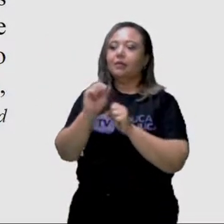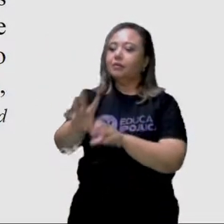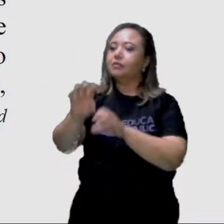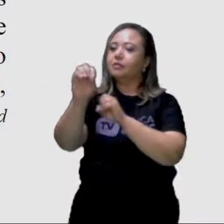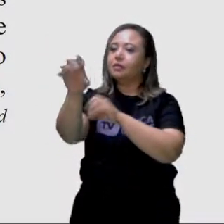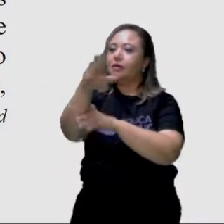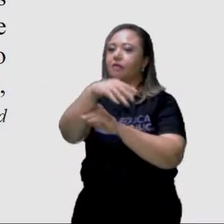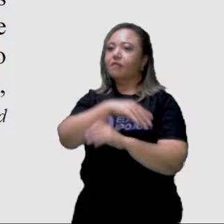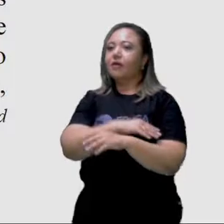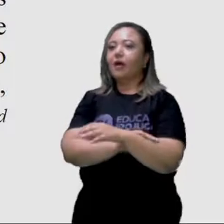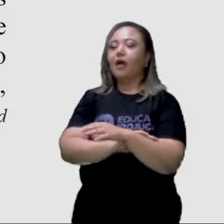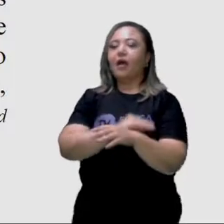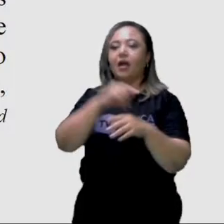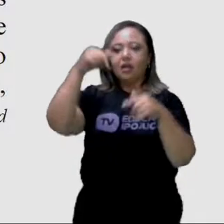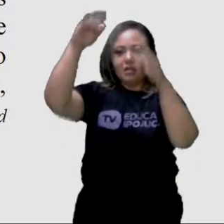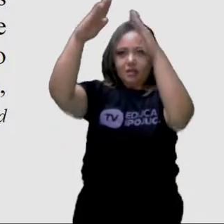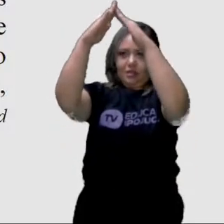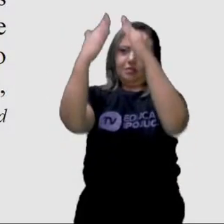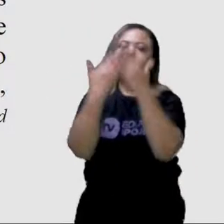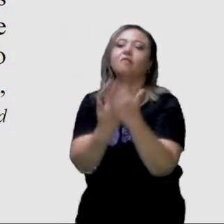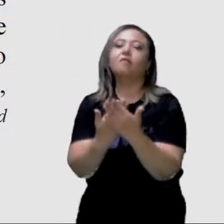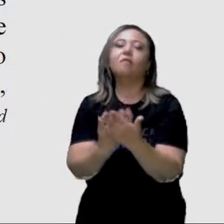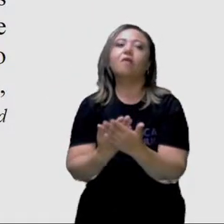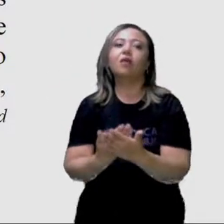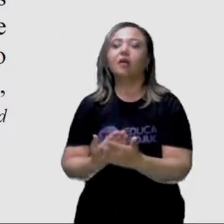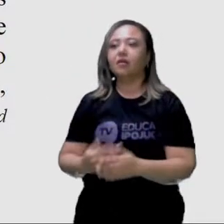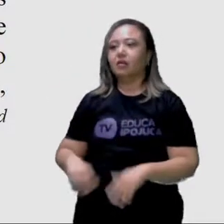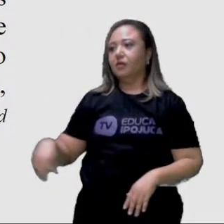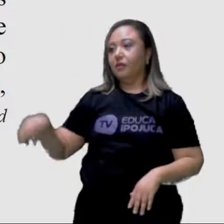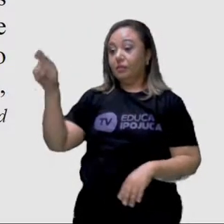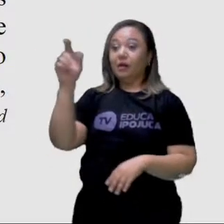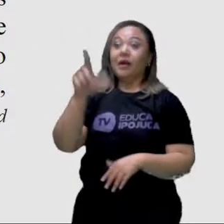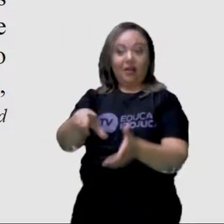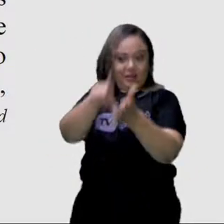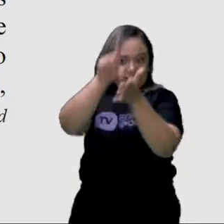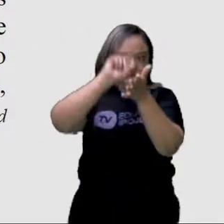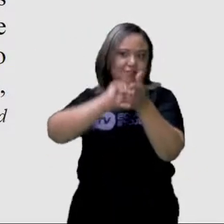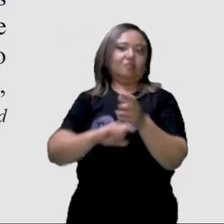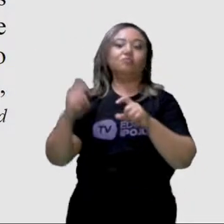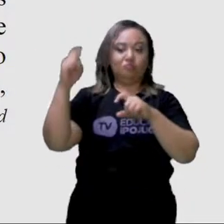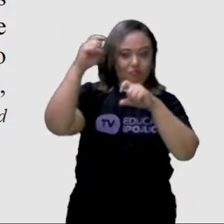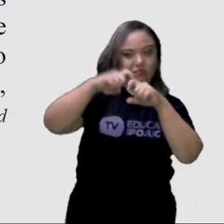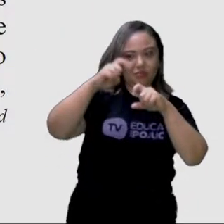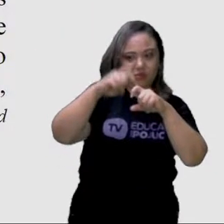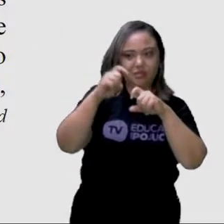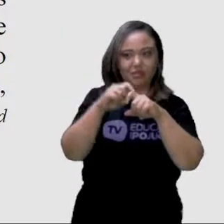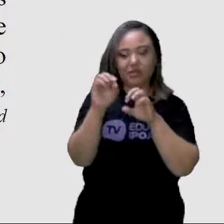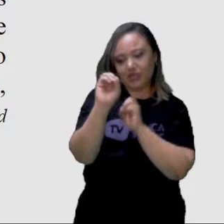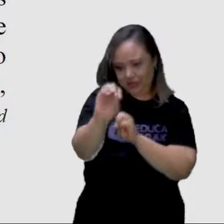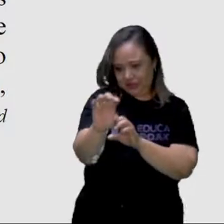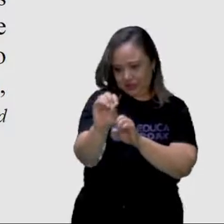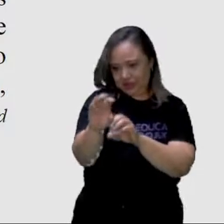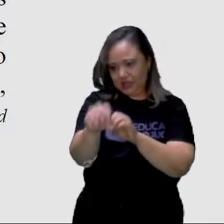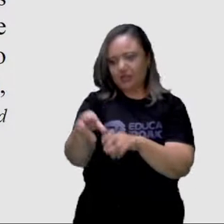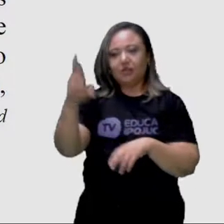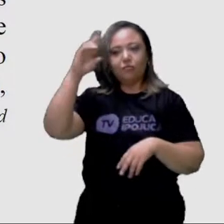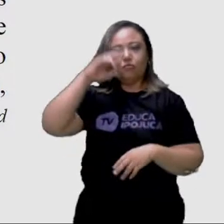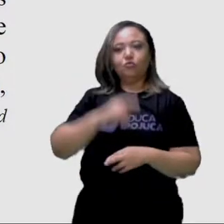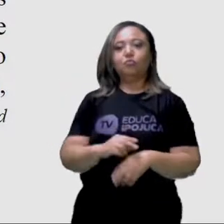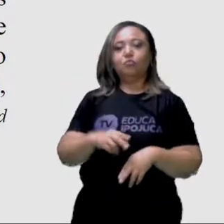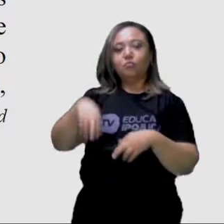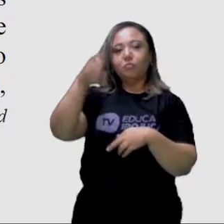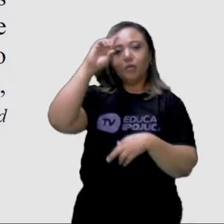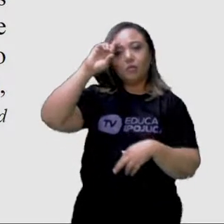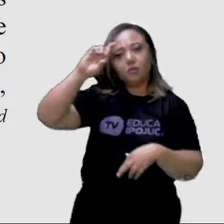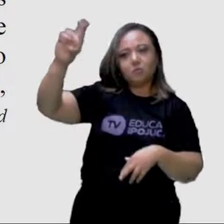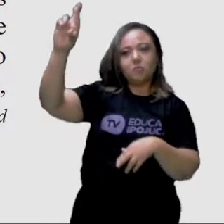principalmente nos ambientes escolares pelos médicos que ali se faziam presentes. Então os primeiros representantes